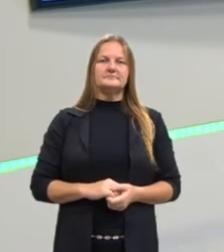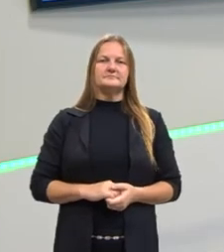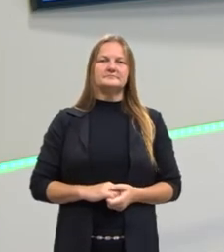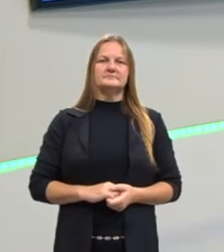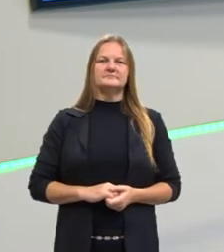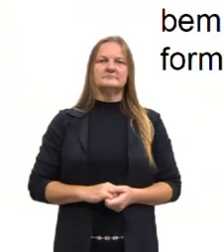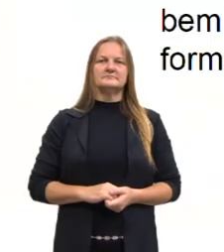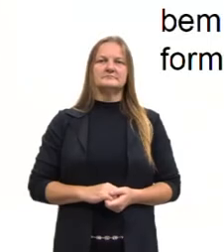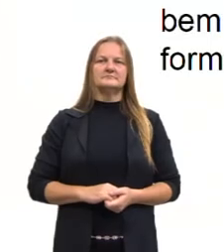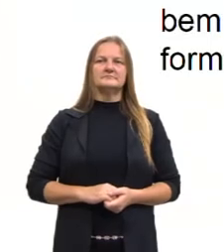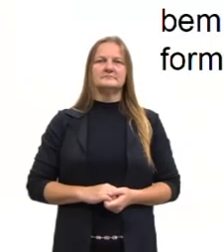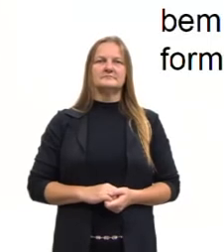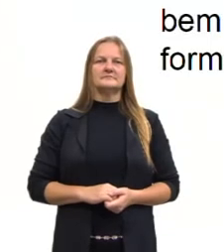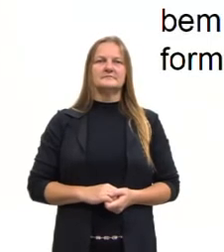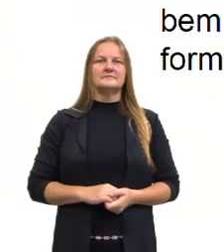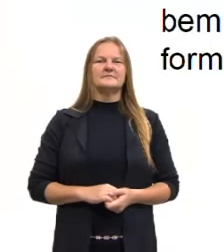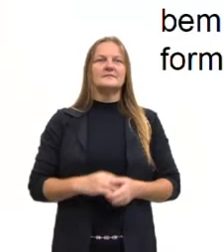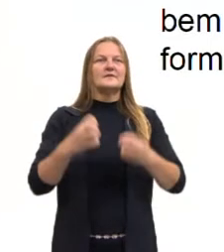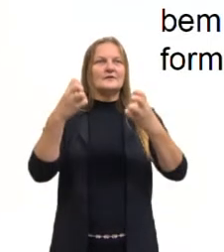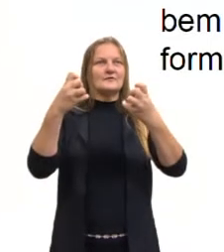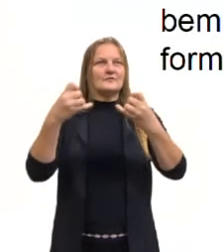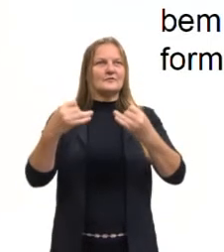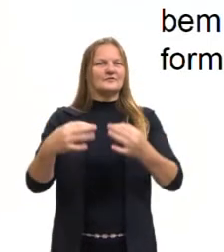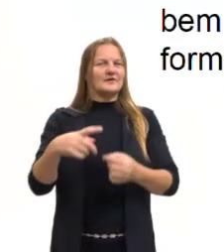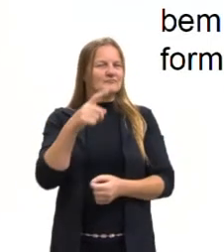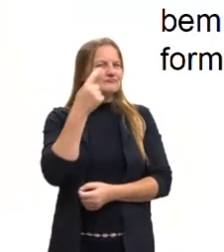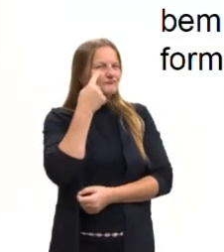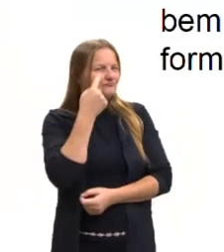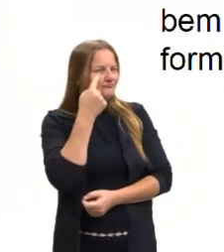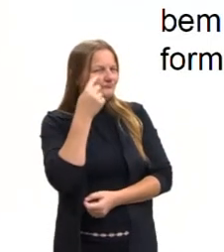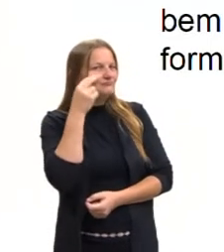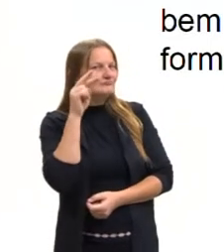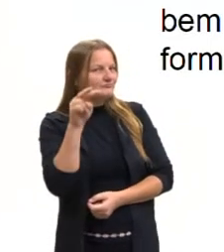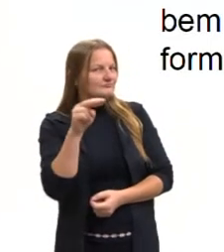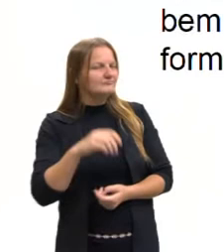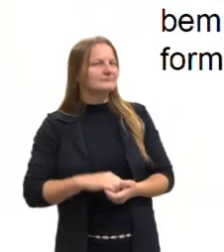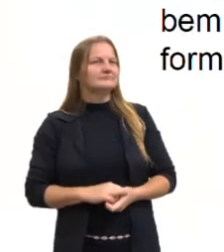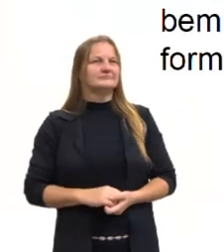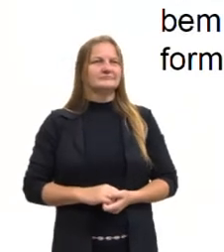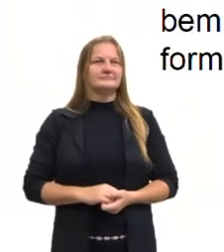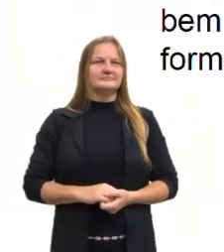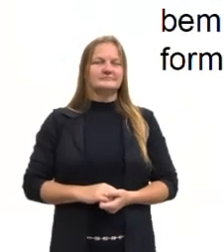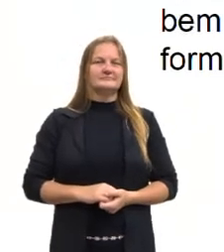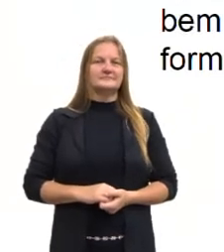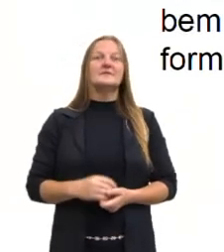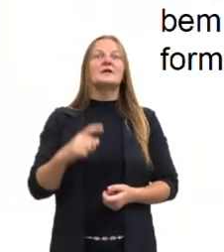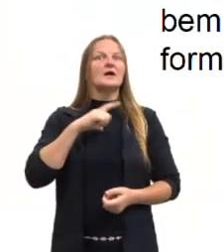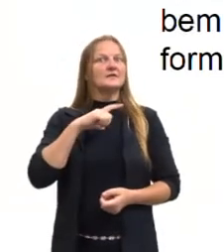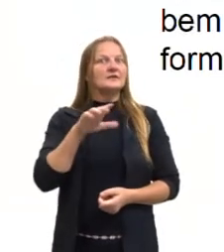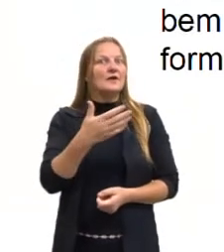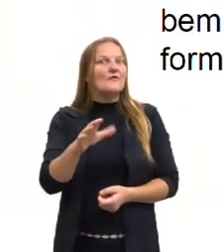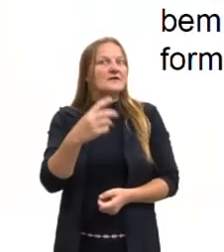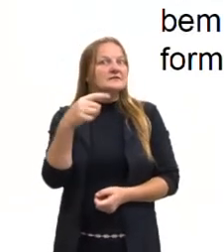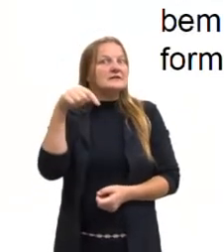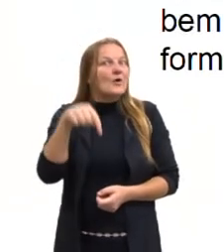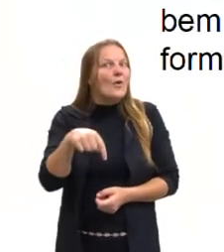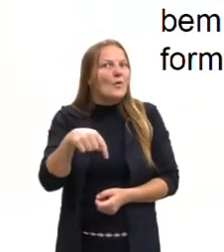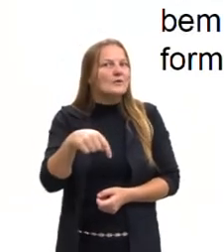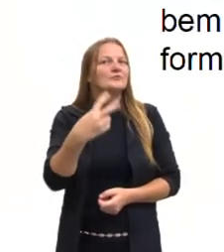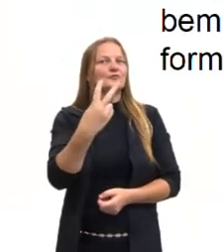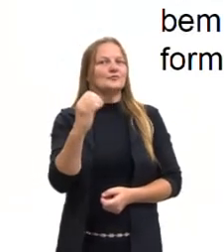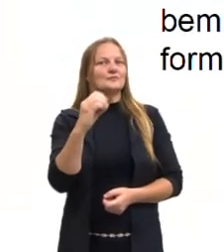deixo a minha aposta aqui para uma questão parecida com essa, poder cair na prova desse ano no Enem também.